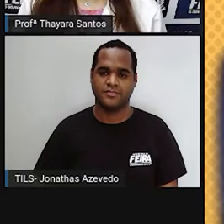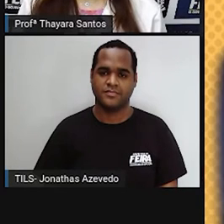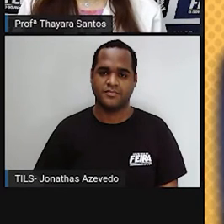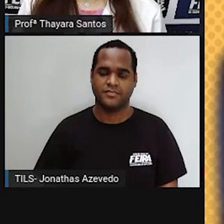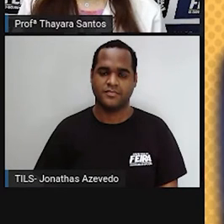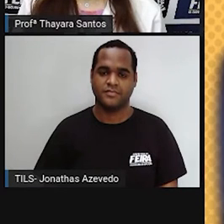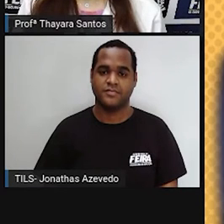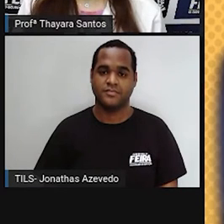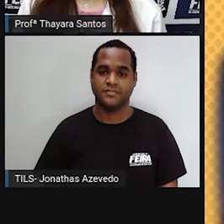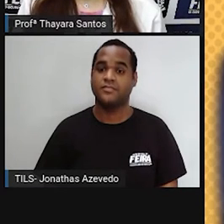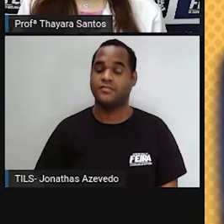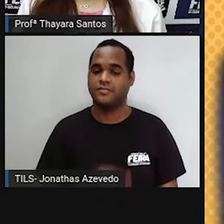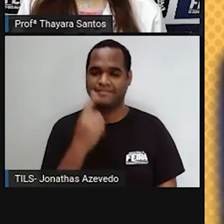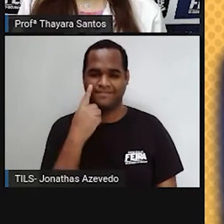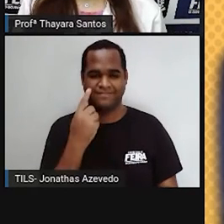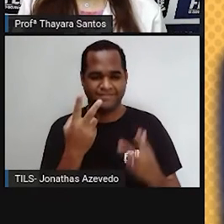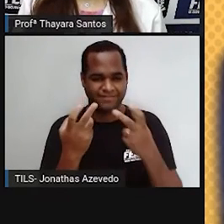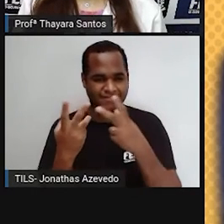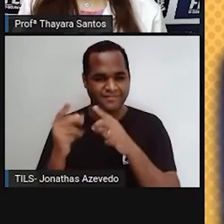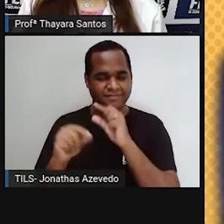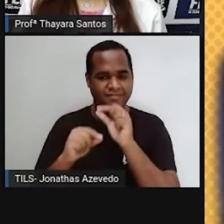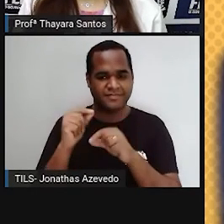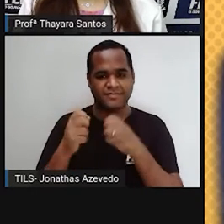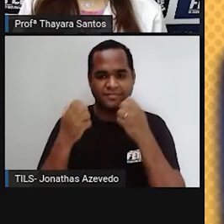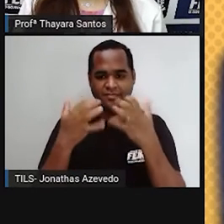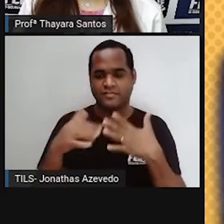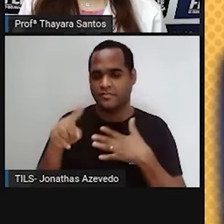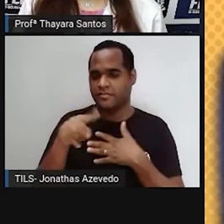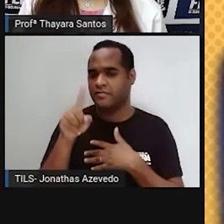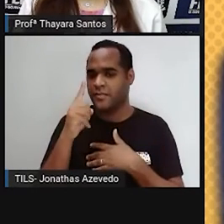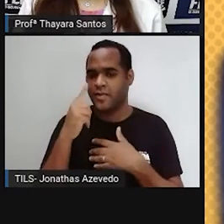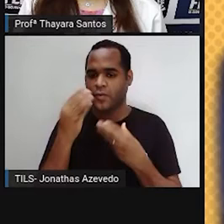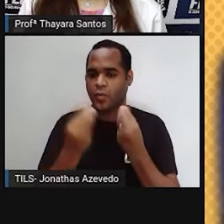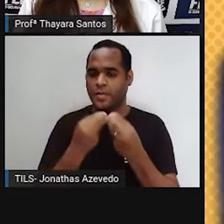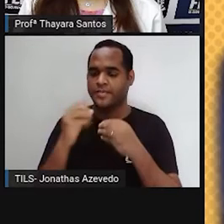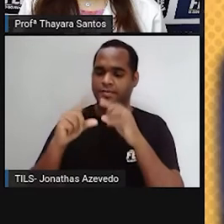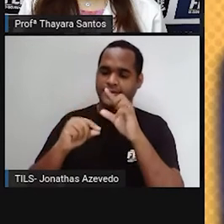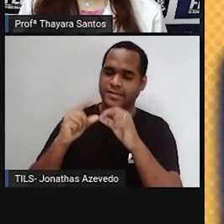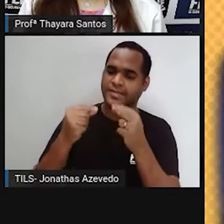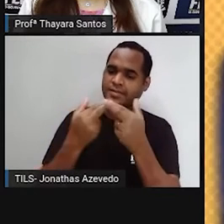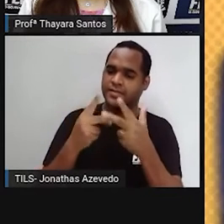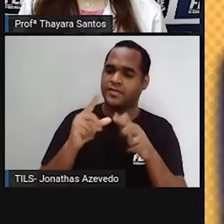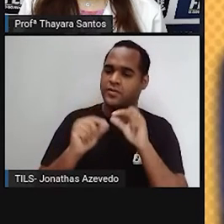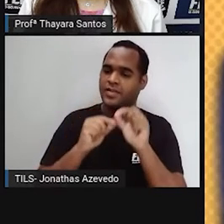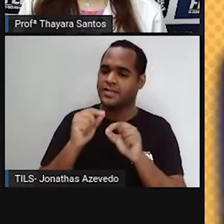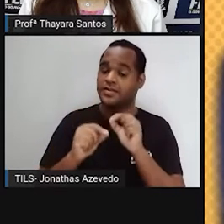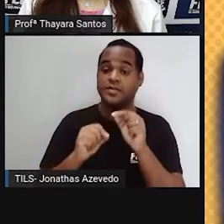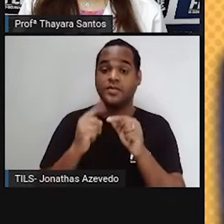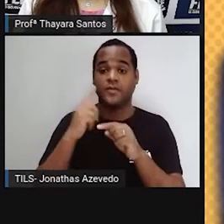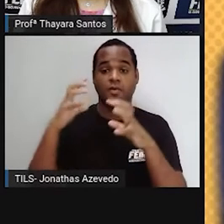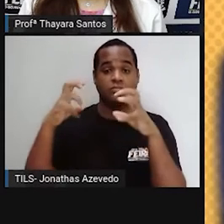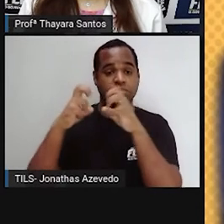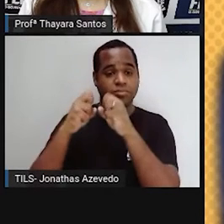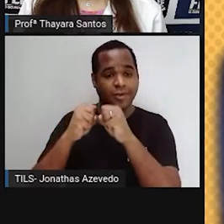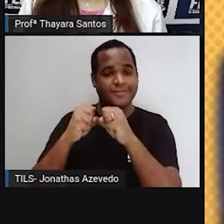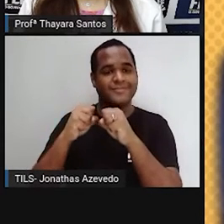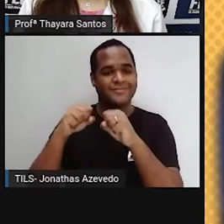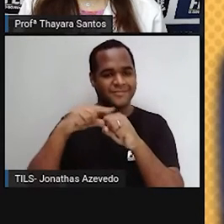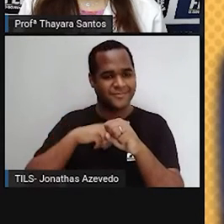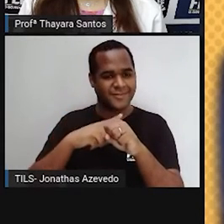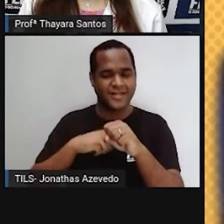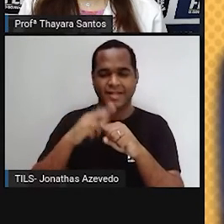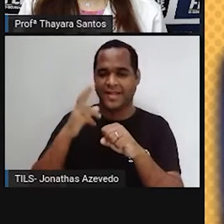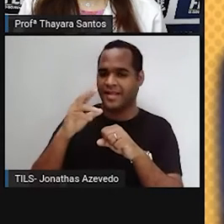Ao observar o céu noturno, nada se destaca mais do que as estrelas. Em contraste com a escuridão do espaço, elas